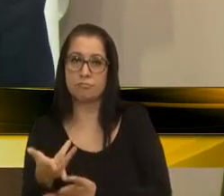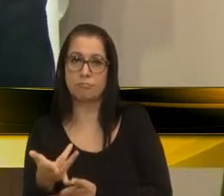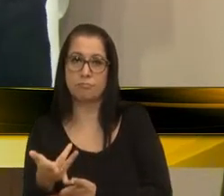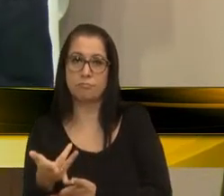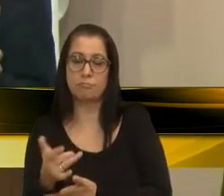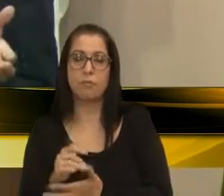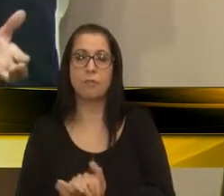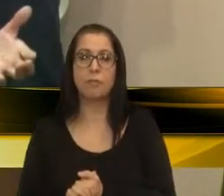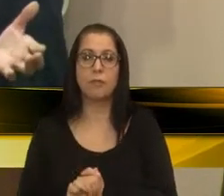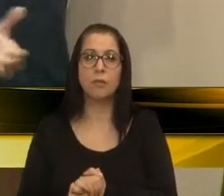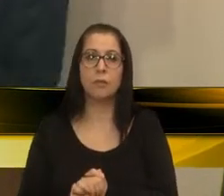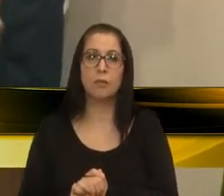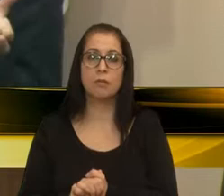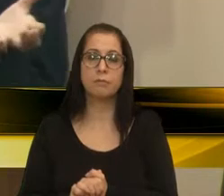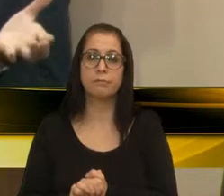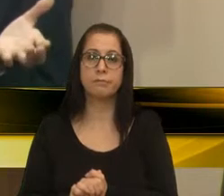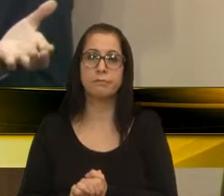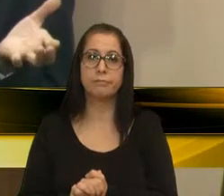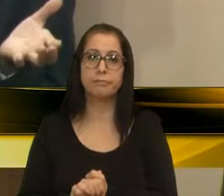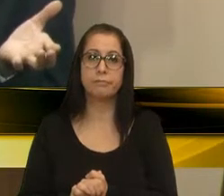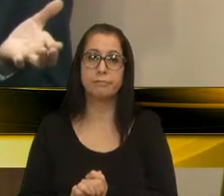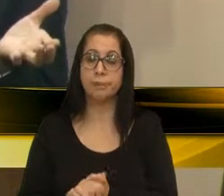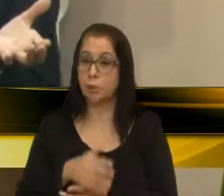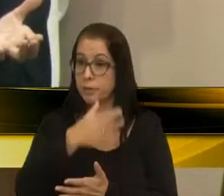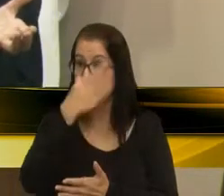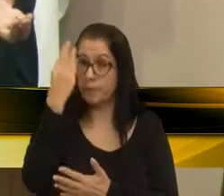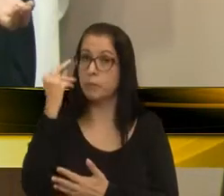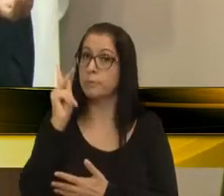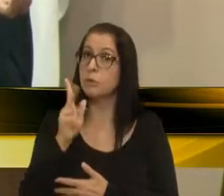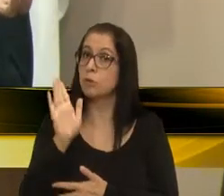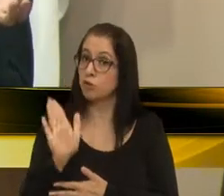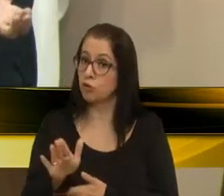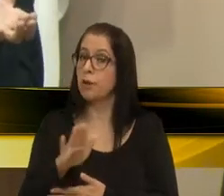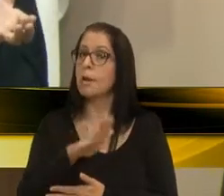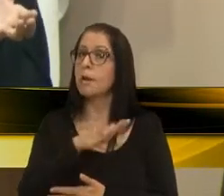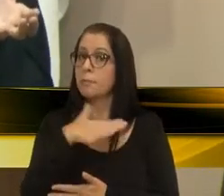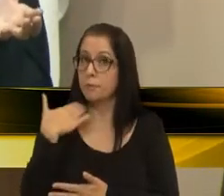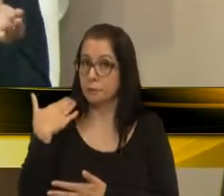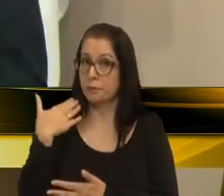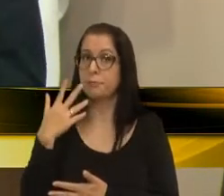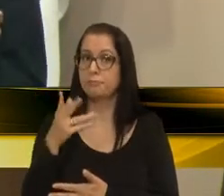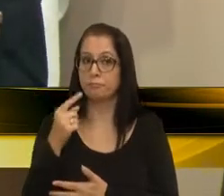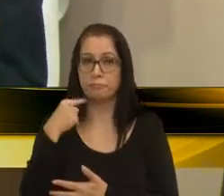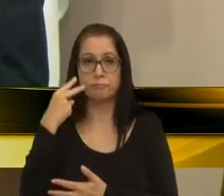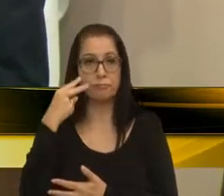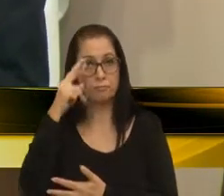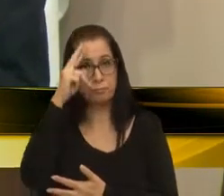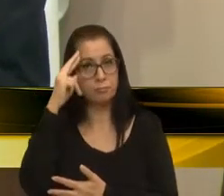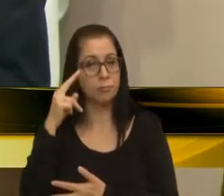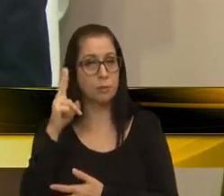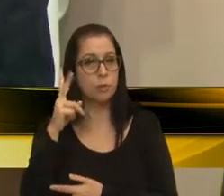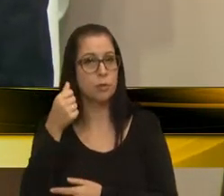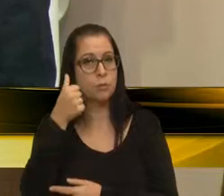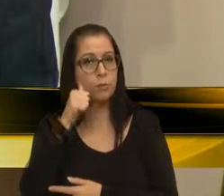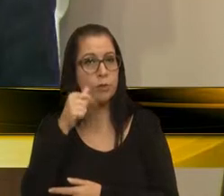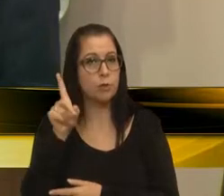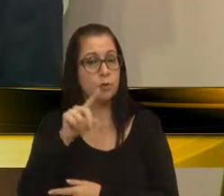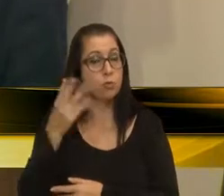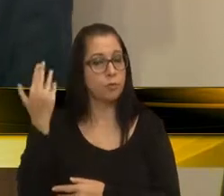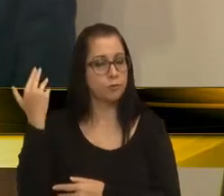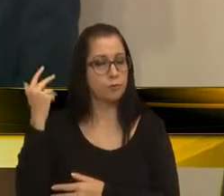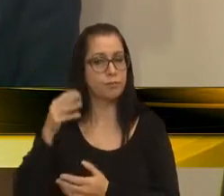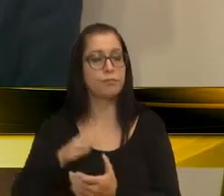olha, sem contar, as pessoas que morreram, né, vereador Rafael, as duas mulheres, pouco, dias atrás,